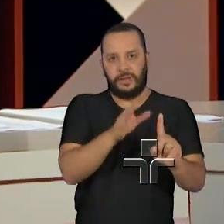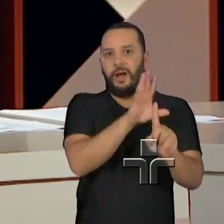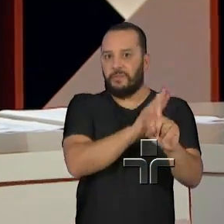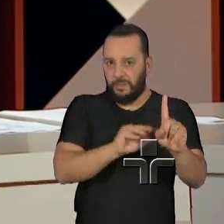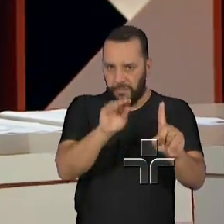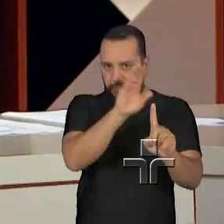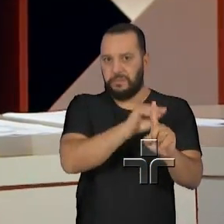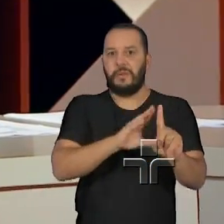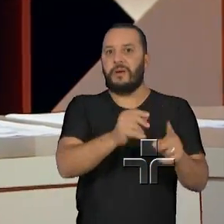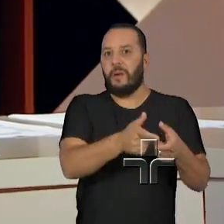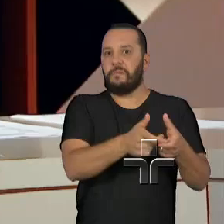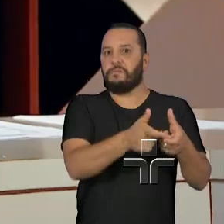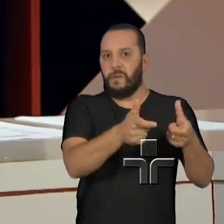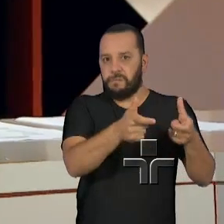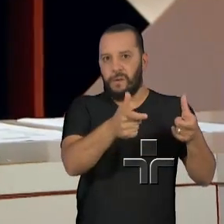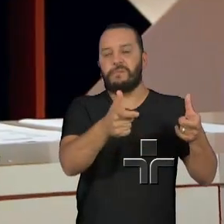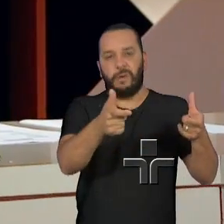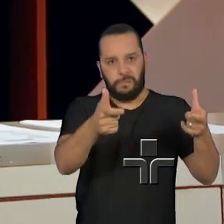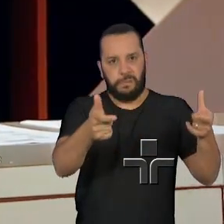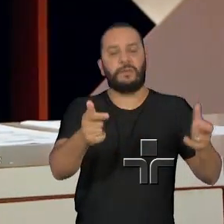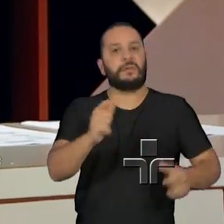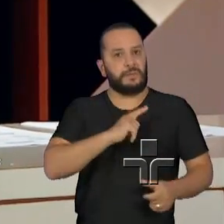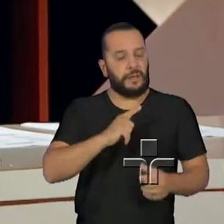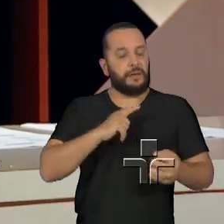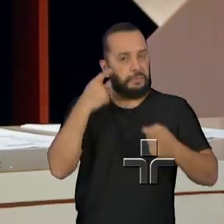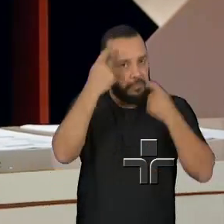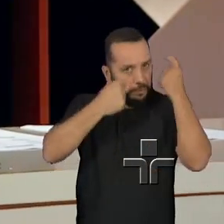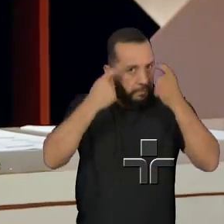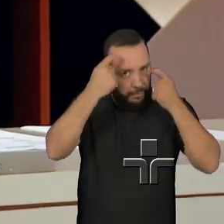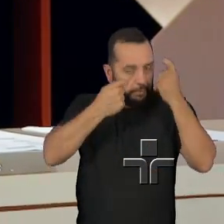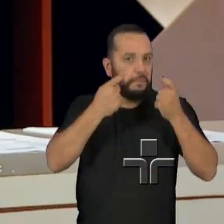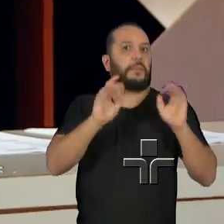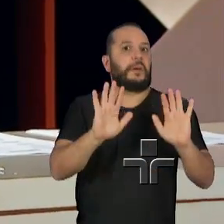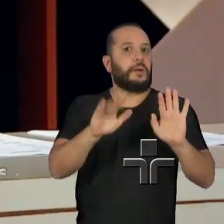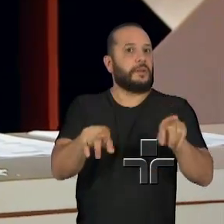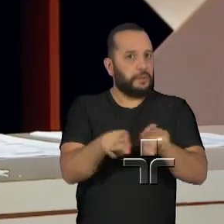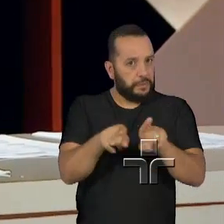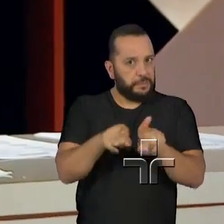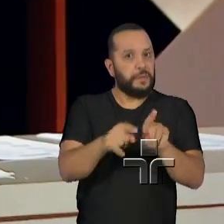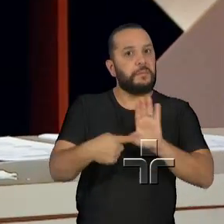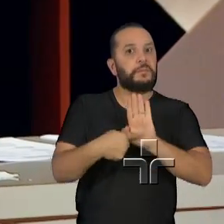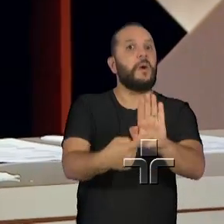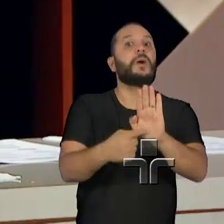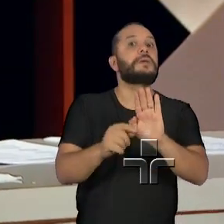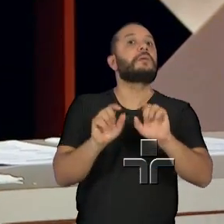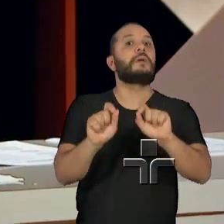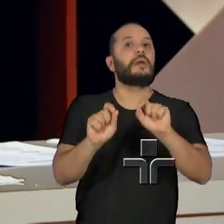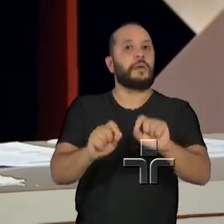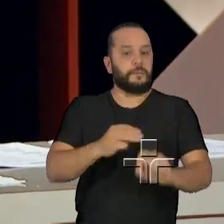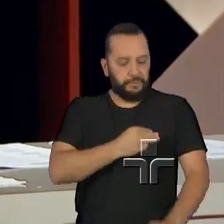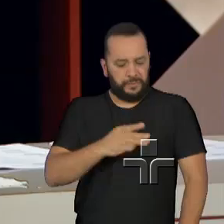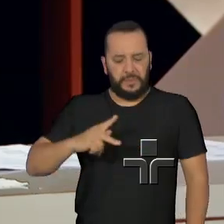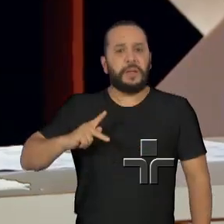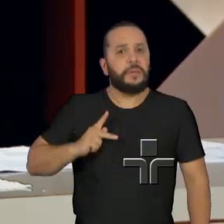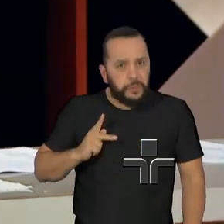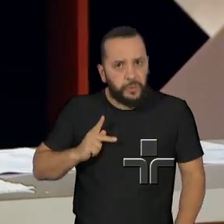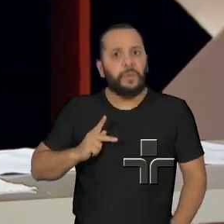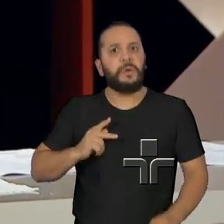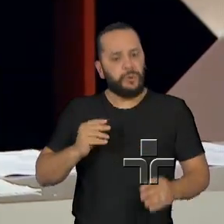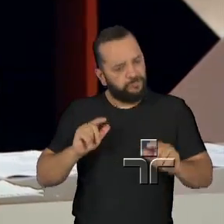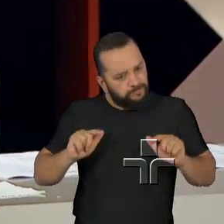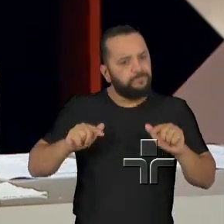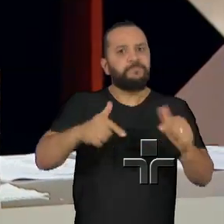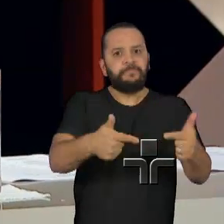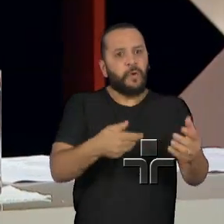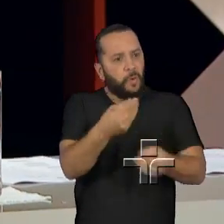Esse é um número que nos preocupa, mas também é um número que mostra a atuação do Ministério Público no combate a essa